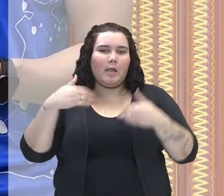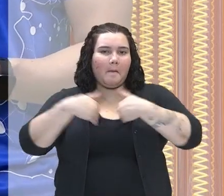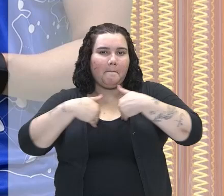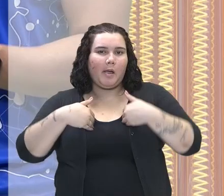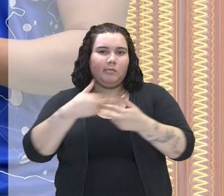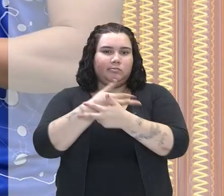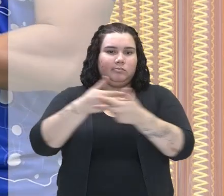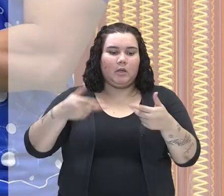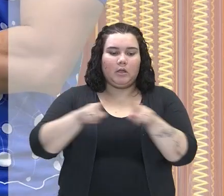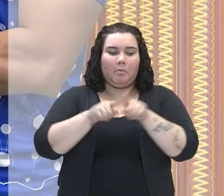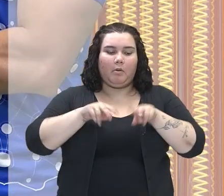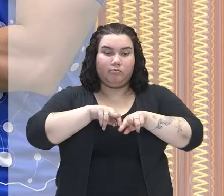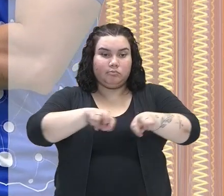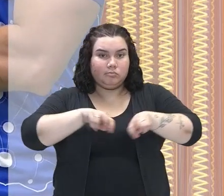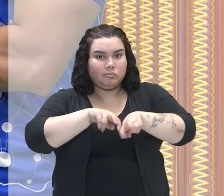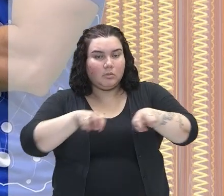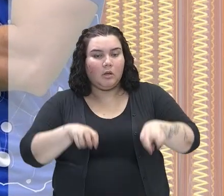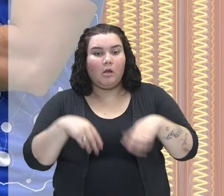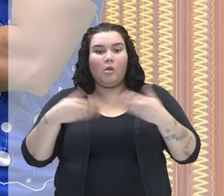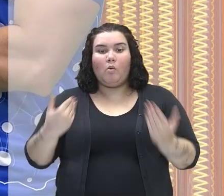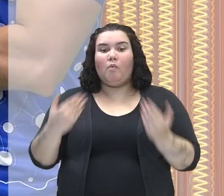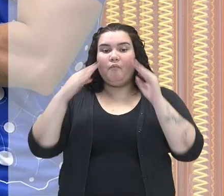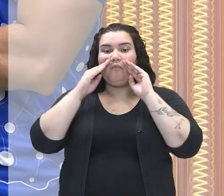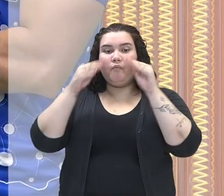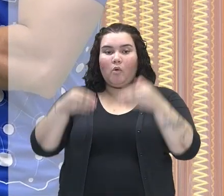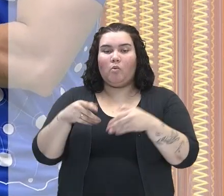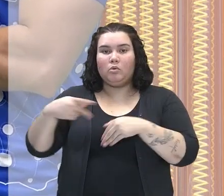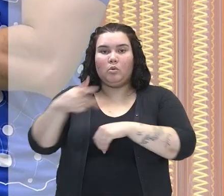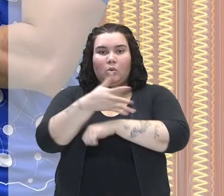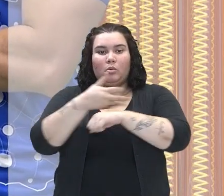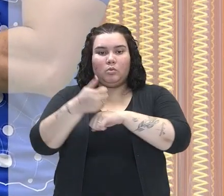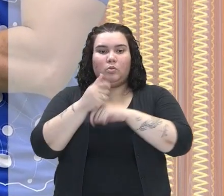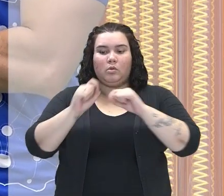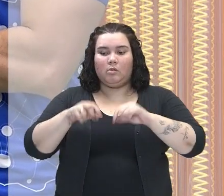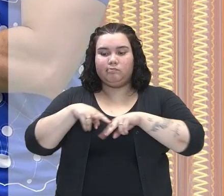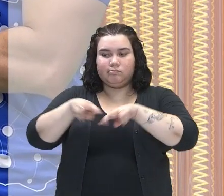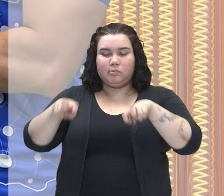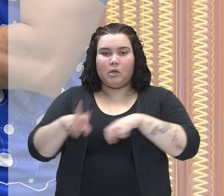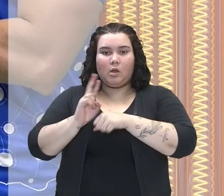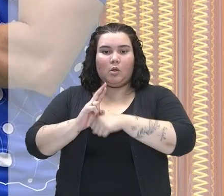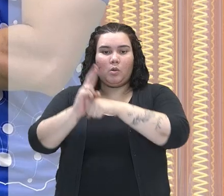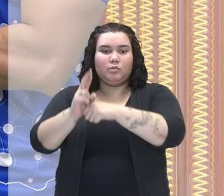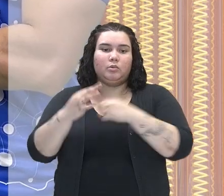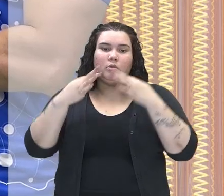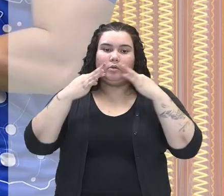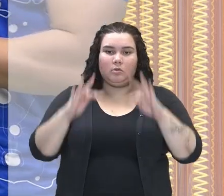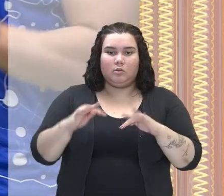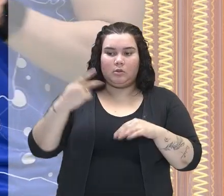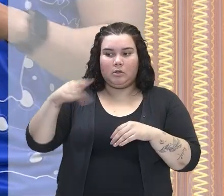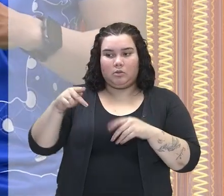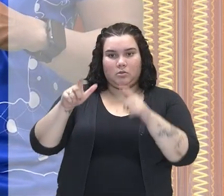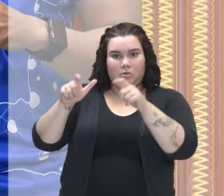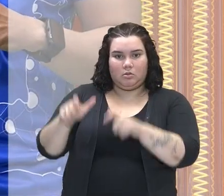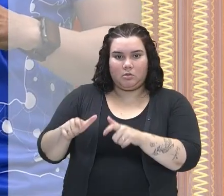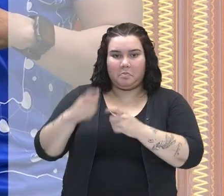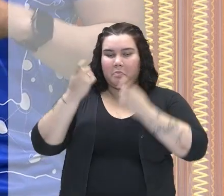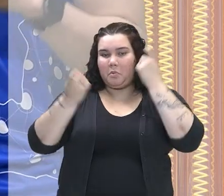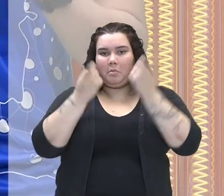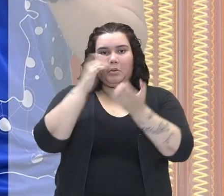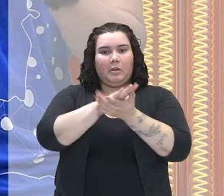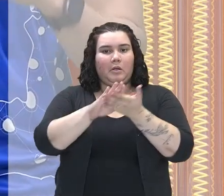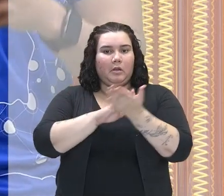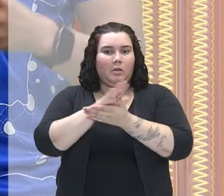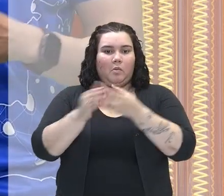extrativismo. E o foco dos colonizadores era extrair recursos naturais dessa colônia, sem se preocupar